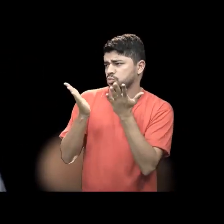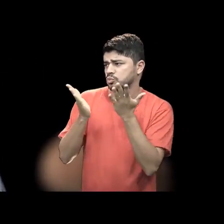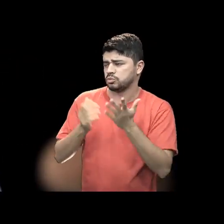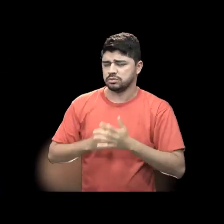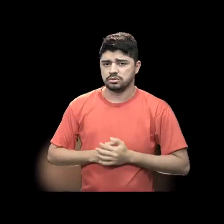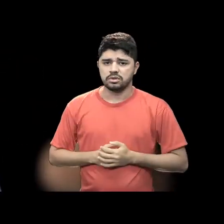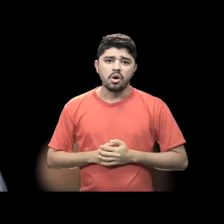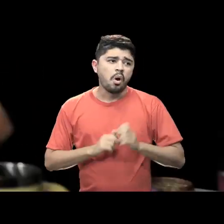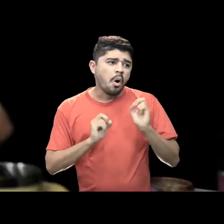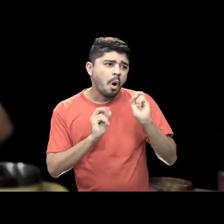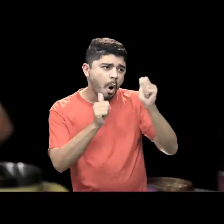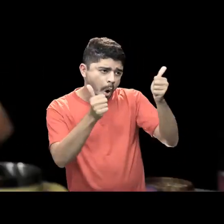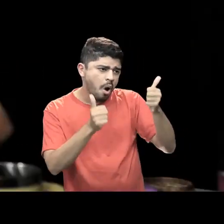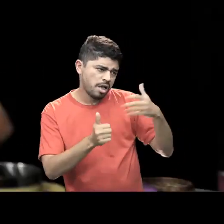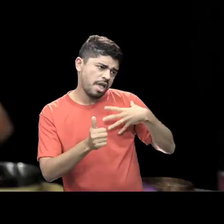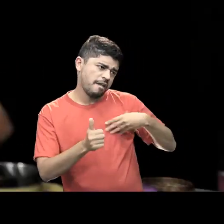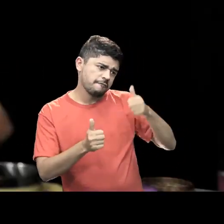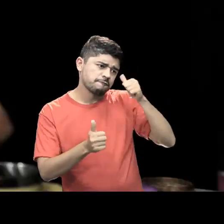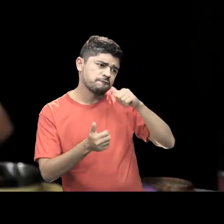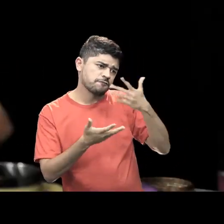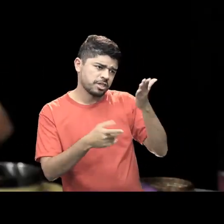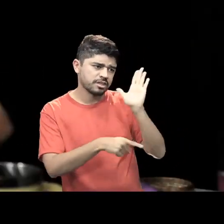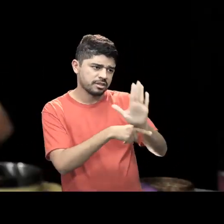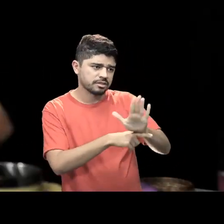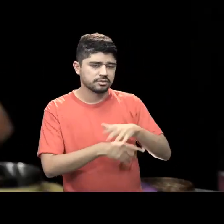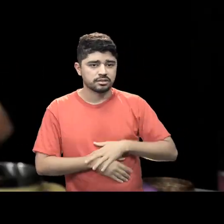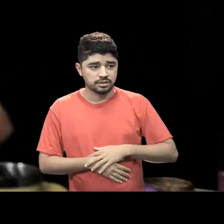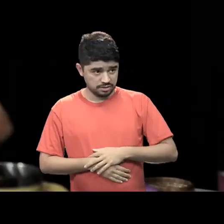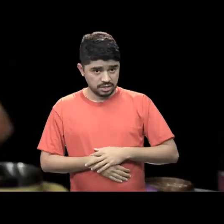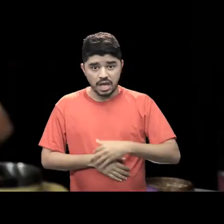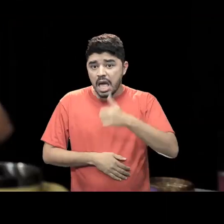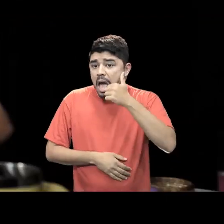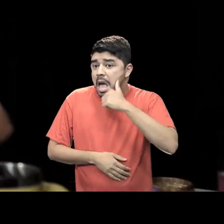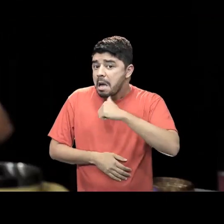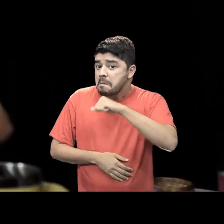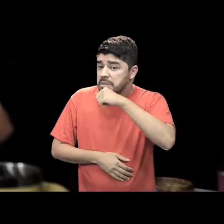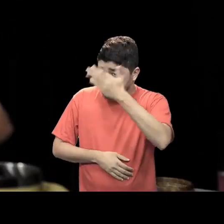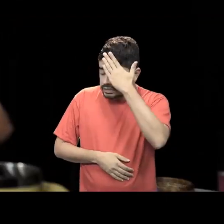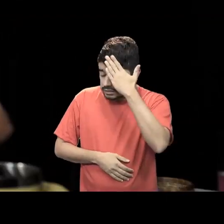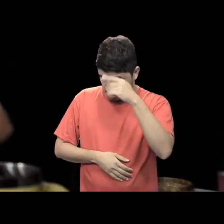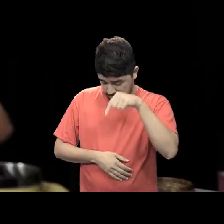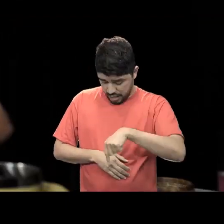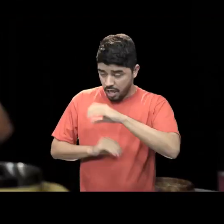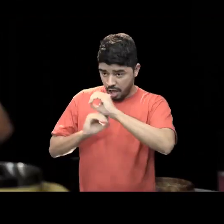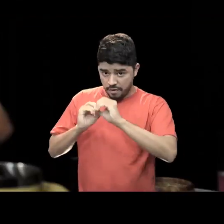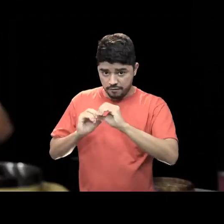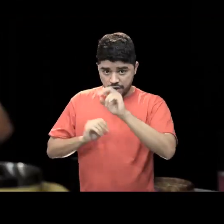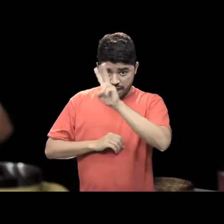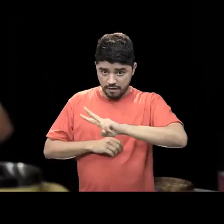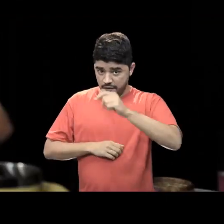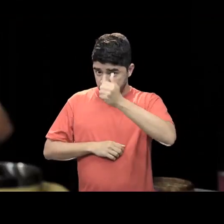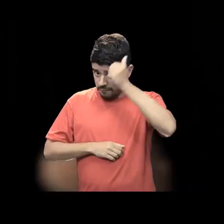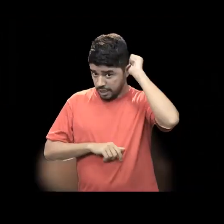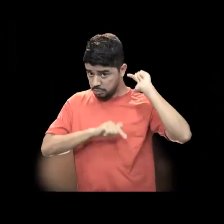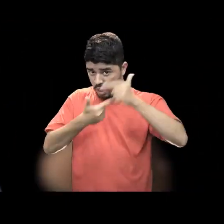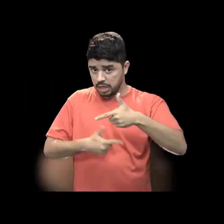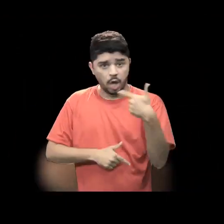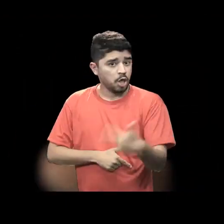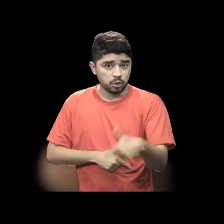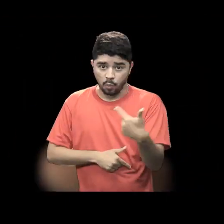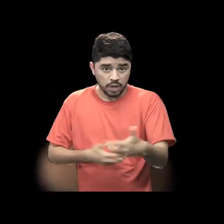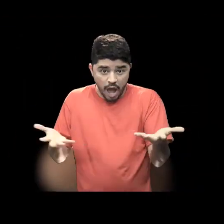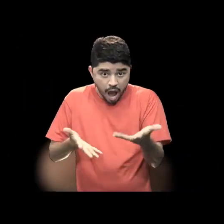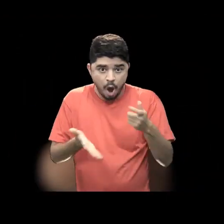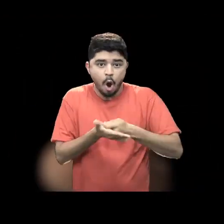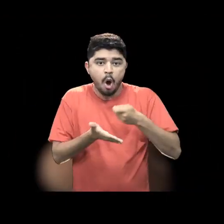mim, por favor! Tá bom, filha! Mãe, você sabia que a UFG não faz mais vestibular? Mesmo? É,